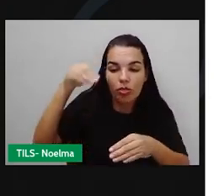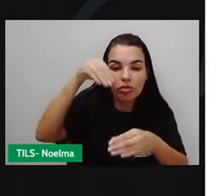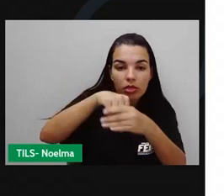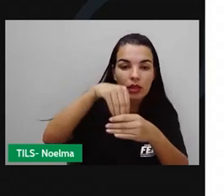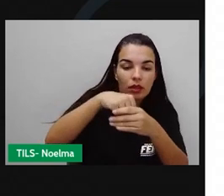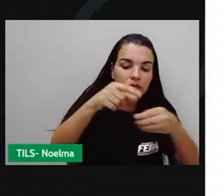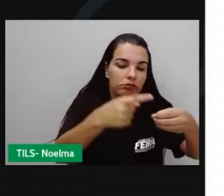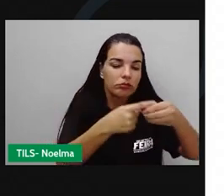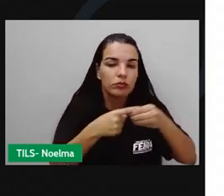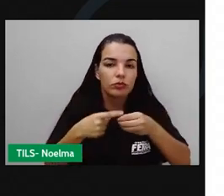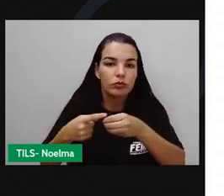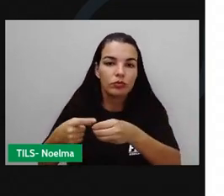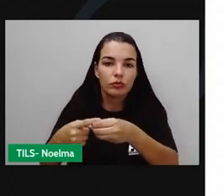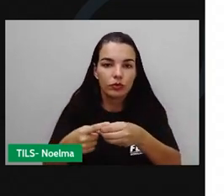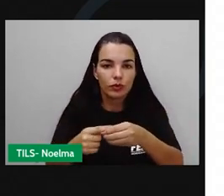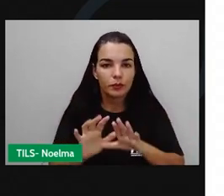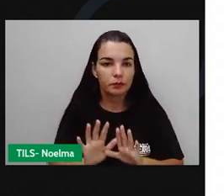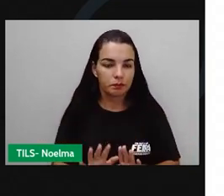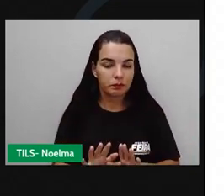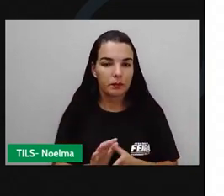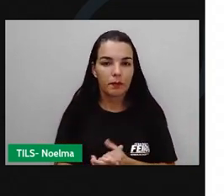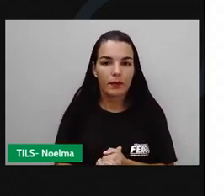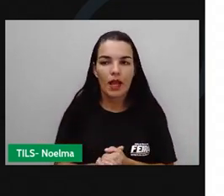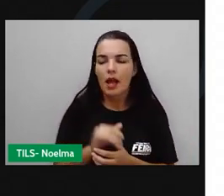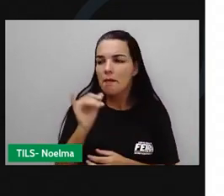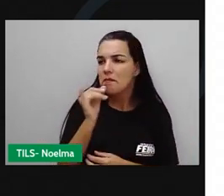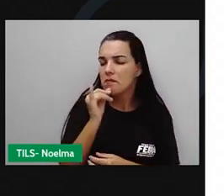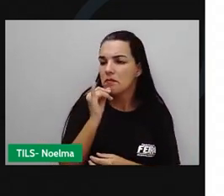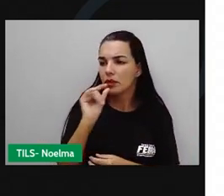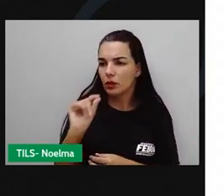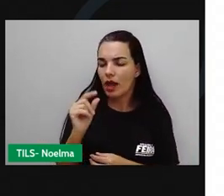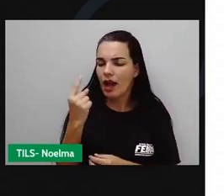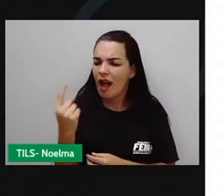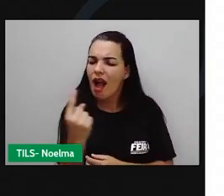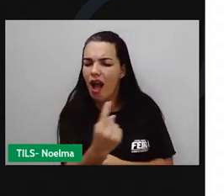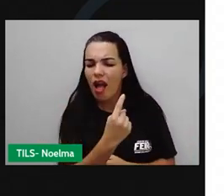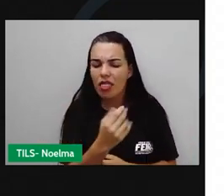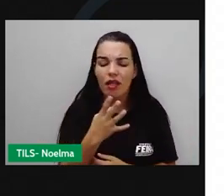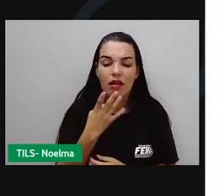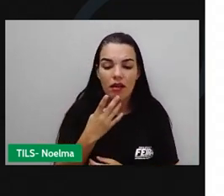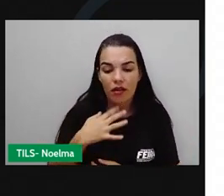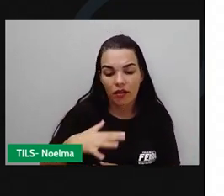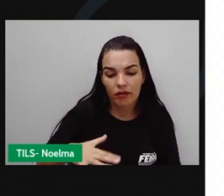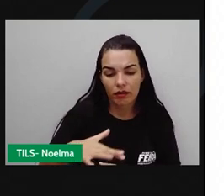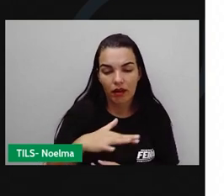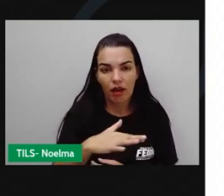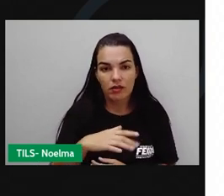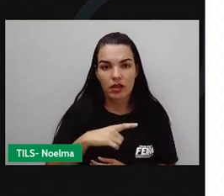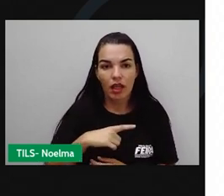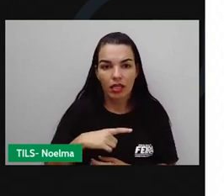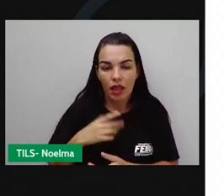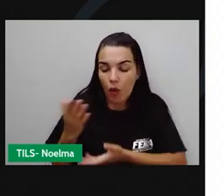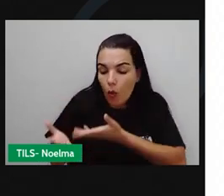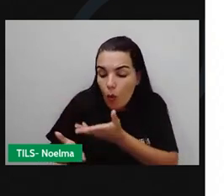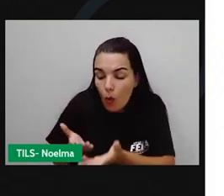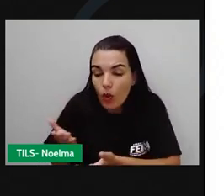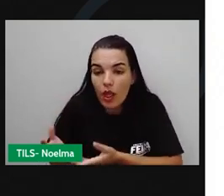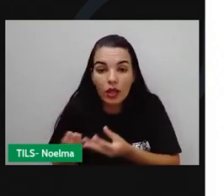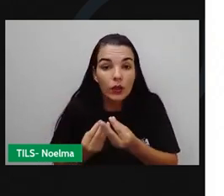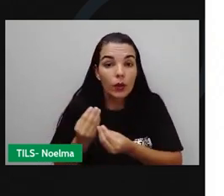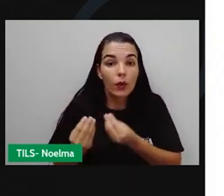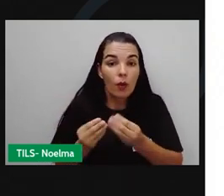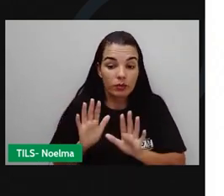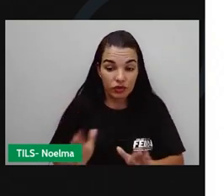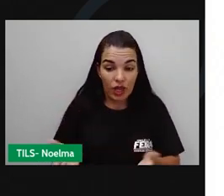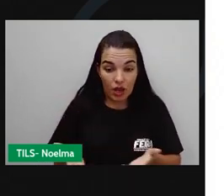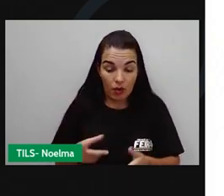Eu acredito que durva muito tempo dependendo da criação de cada criança, porque eu tive três crianças, graças a Deus hoje estão adultos,